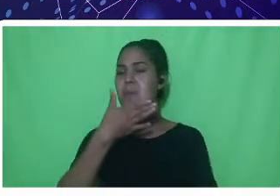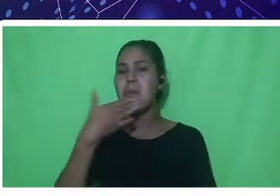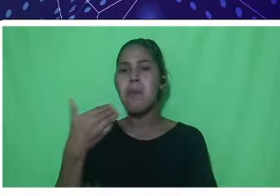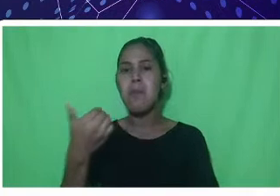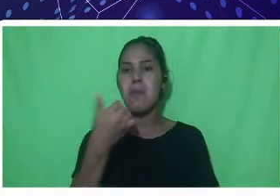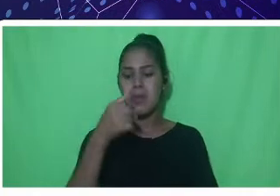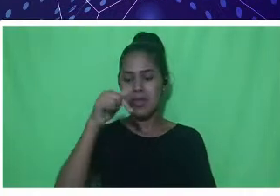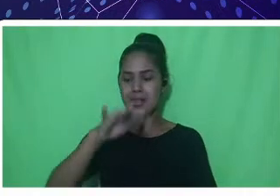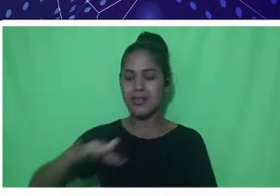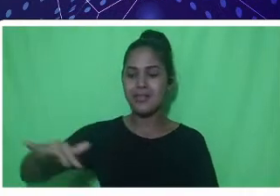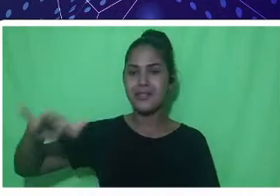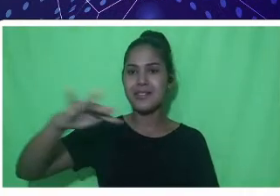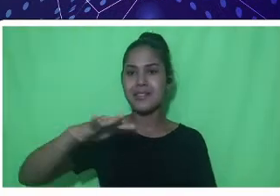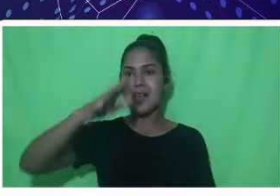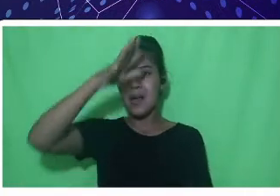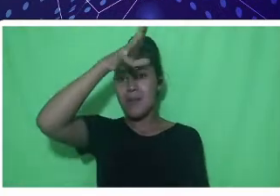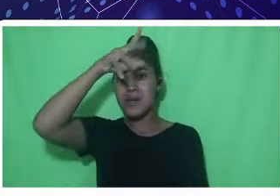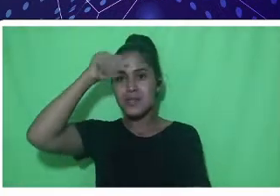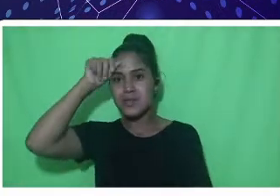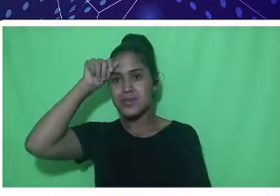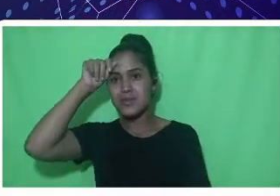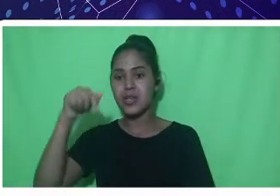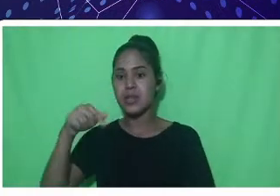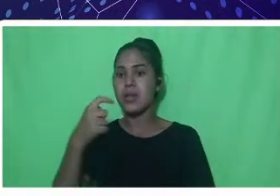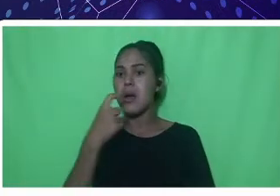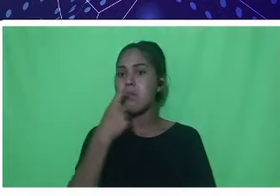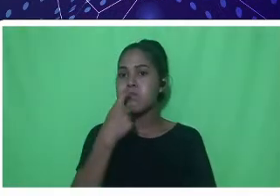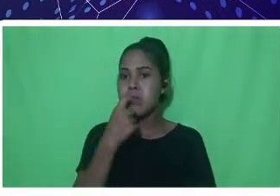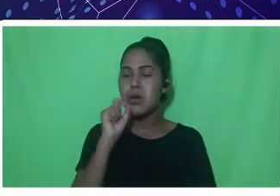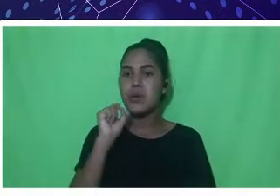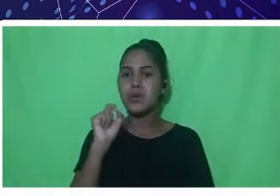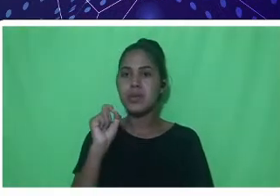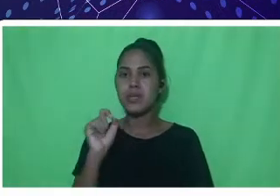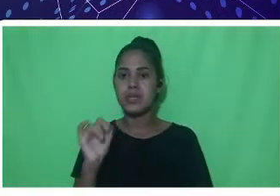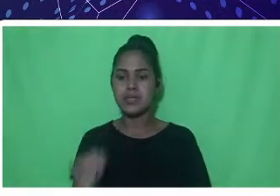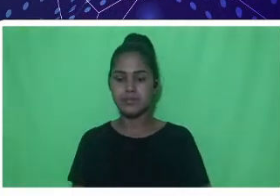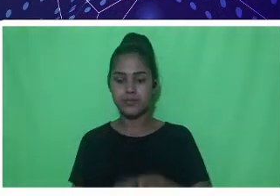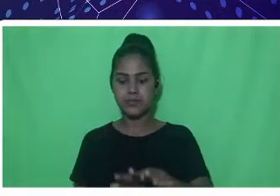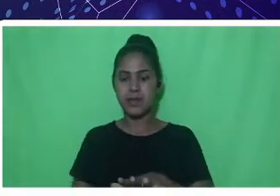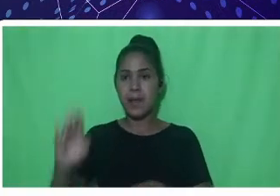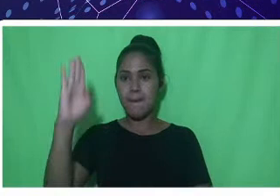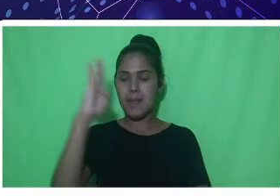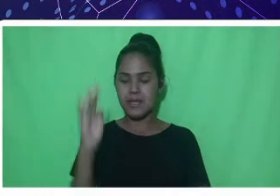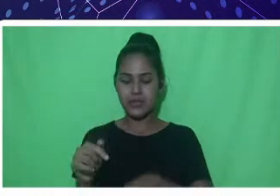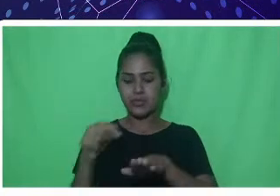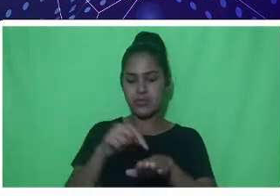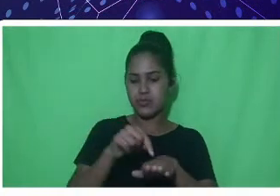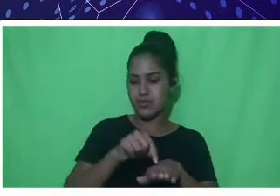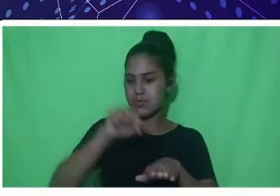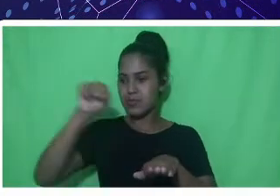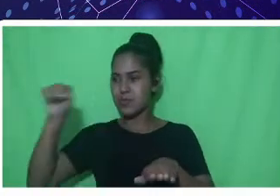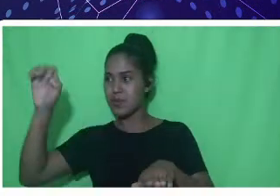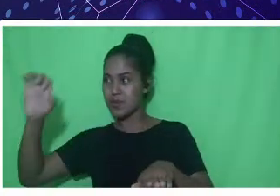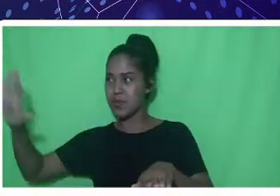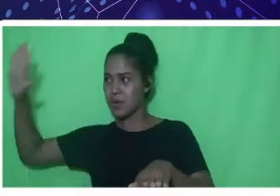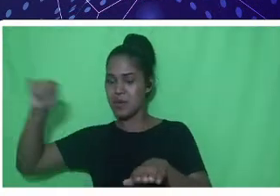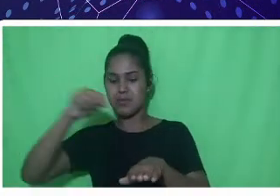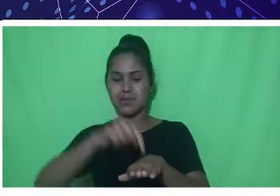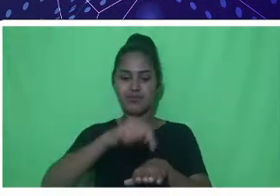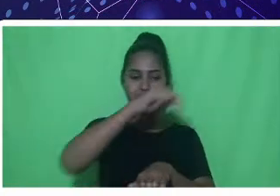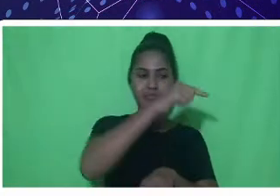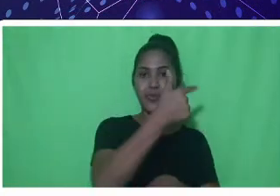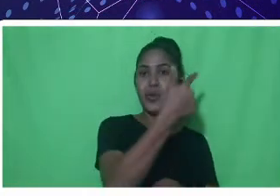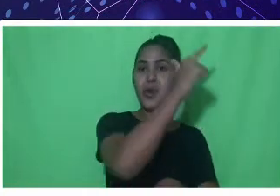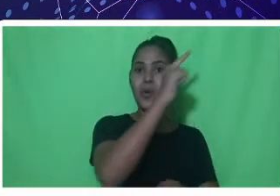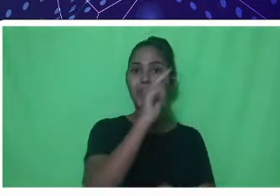praticamente na mesma distância dos dois oceanos, Rondônia se destaca no cenário nacional e são dados da